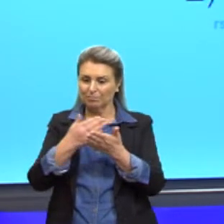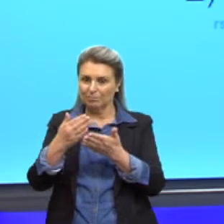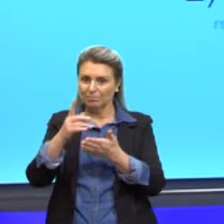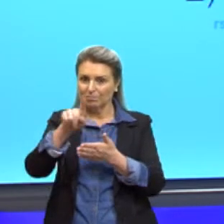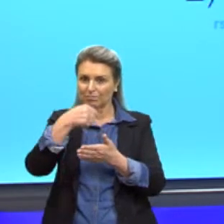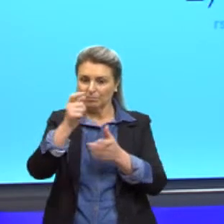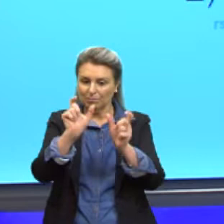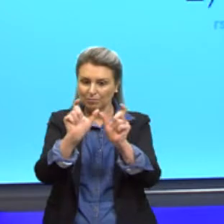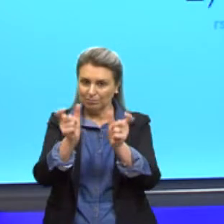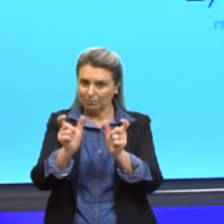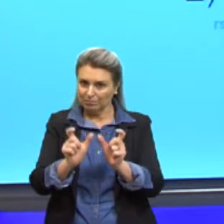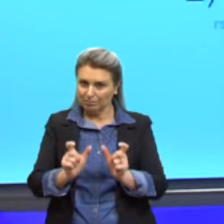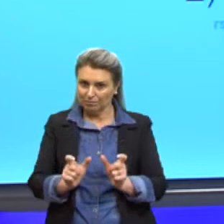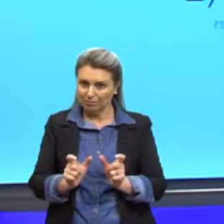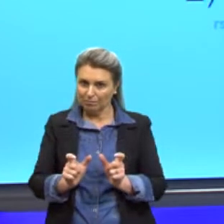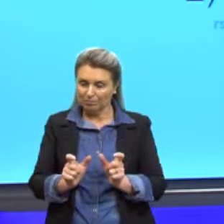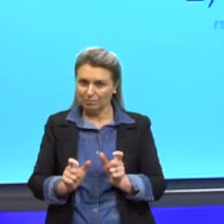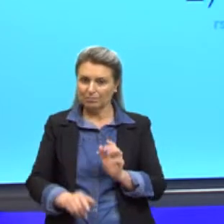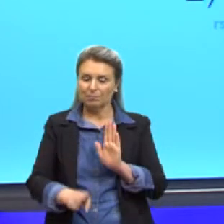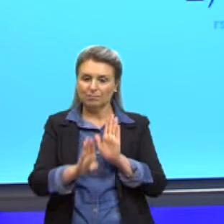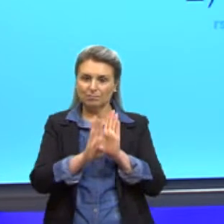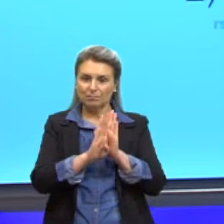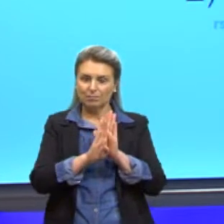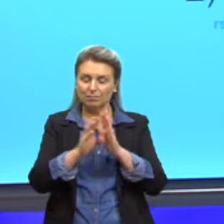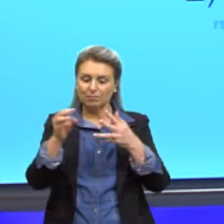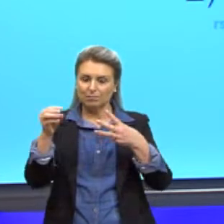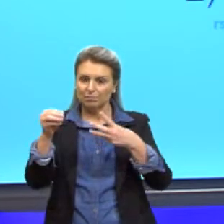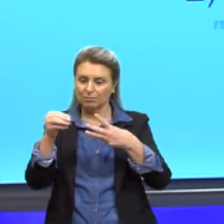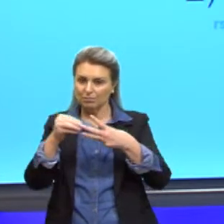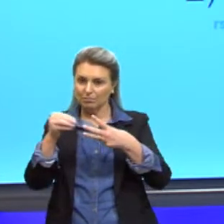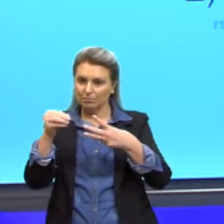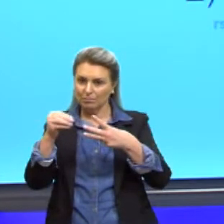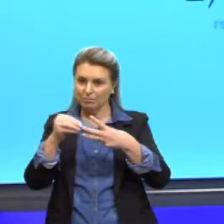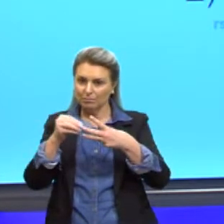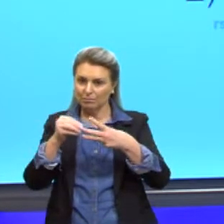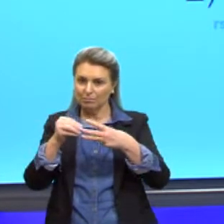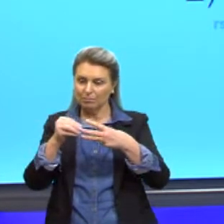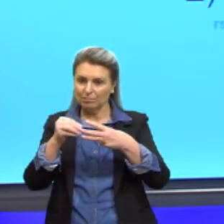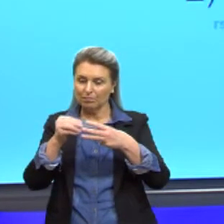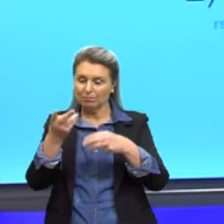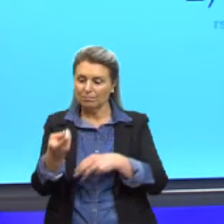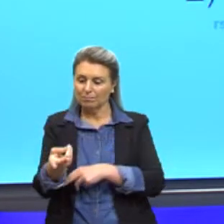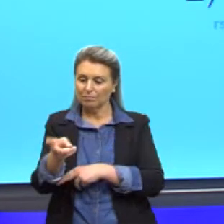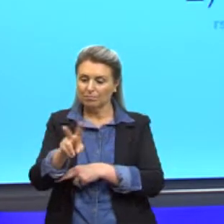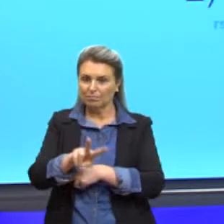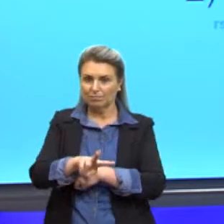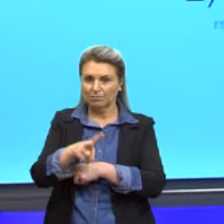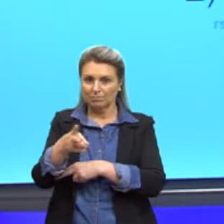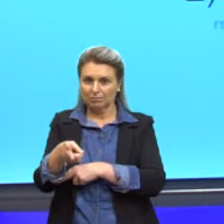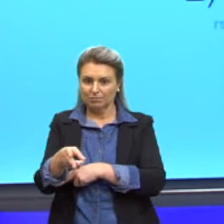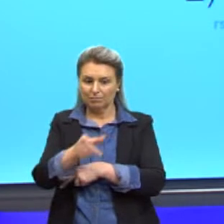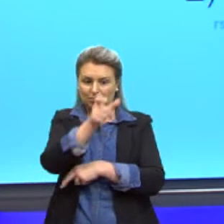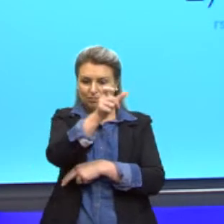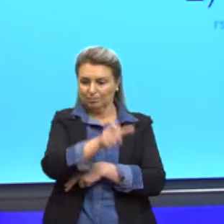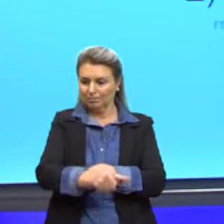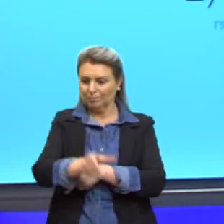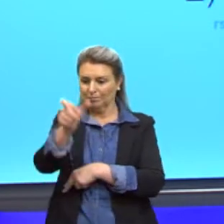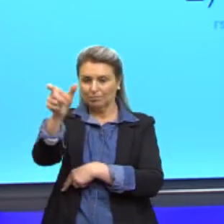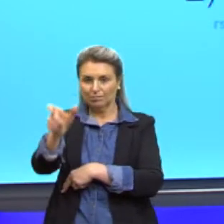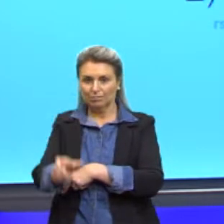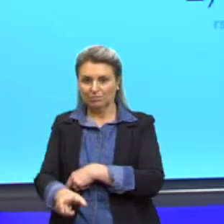Letra B, células provenientes de transplantes entre diferentes indivíduos